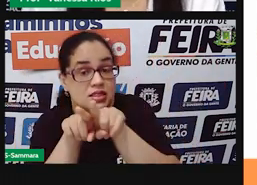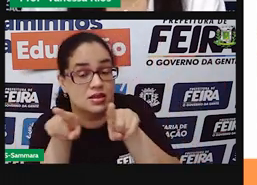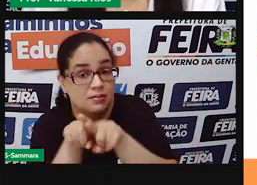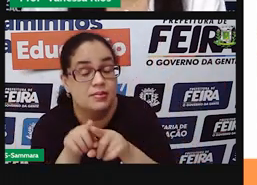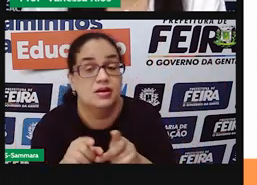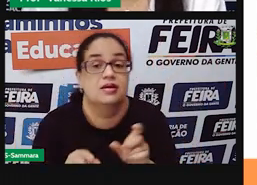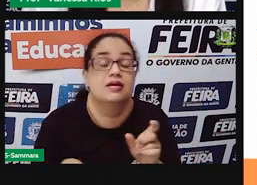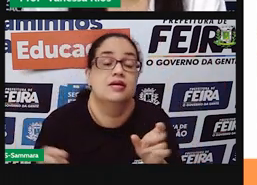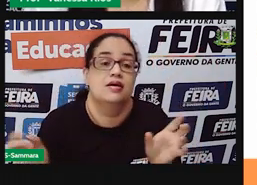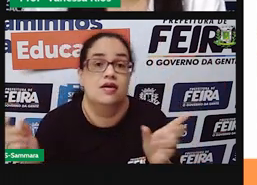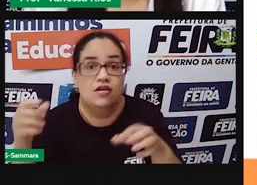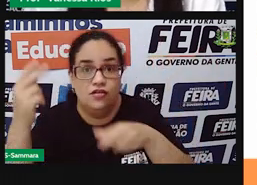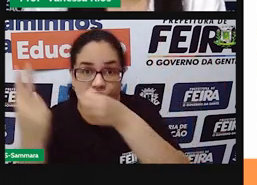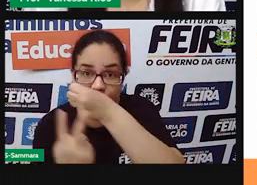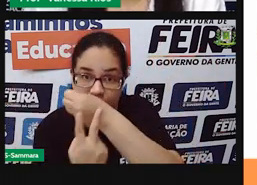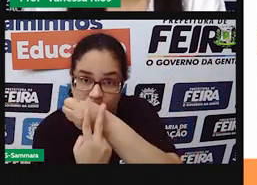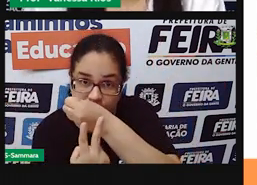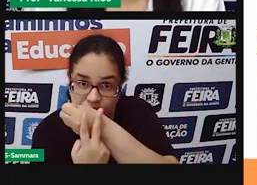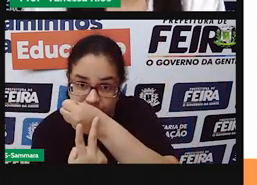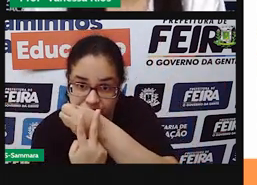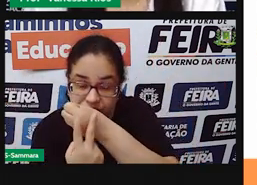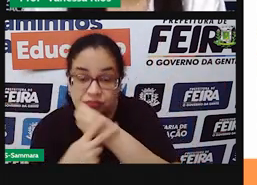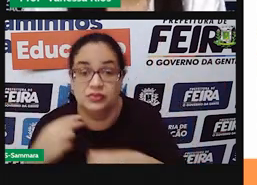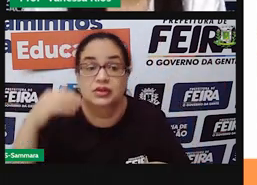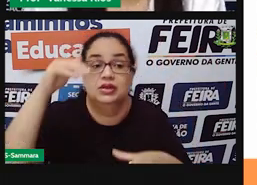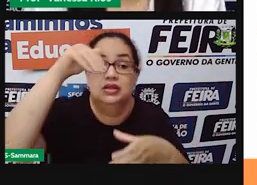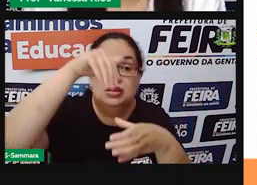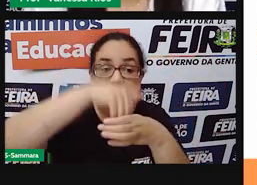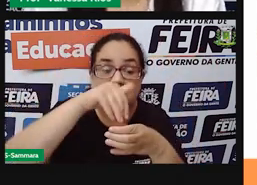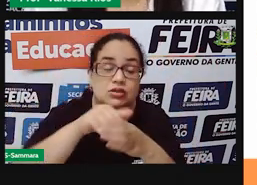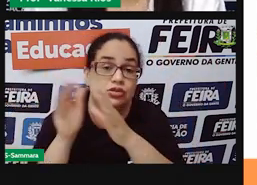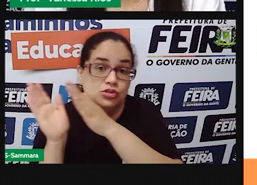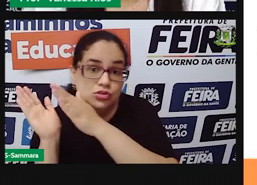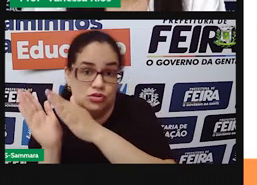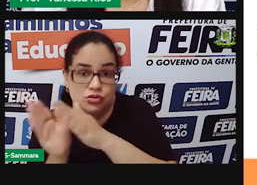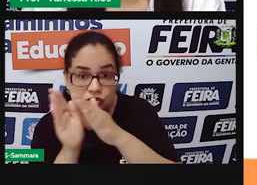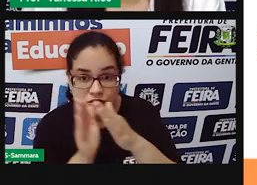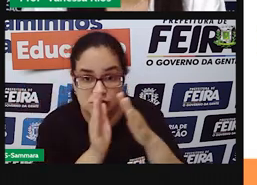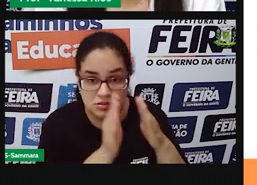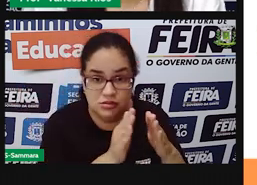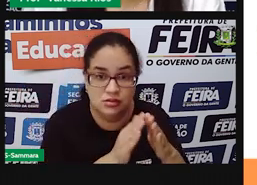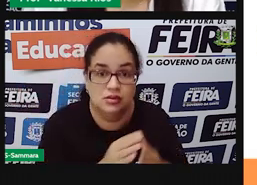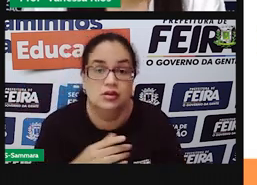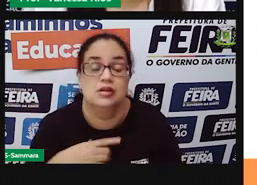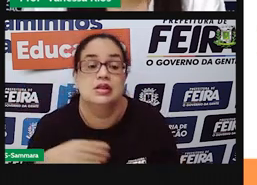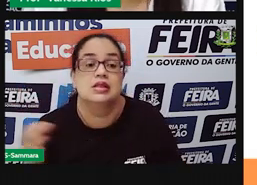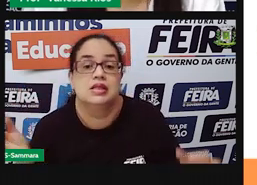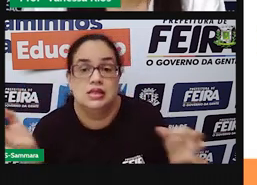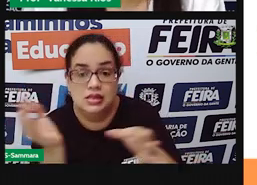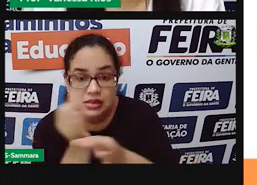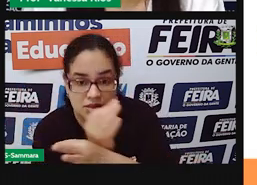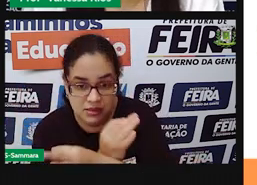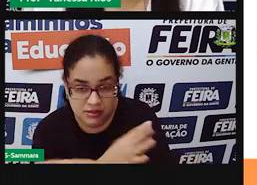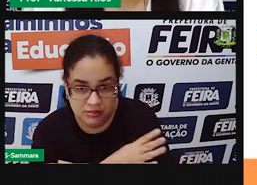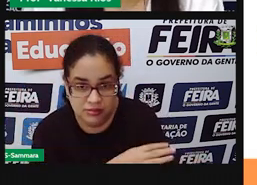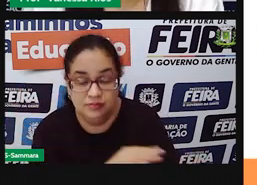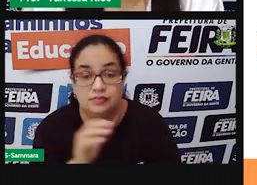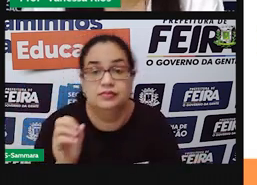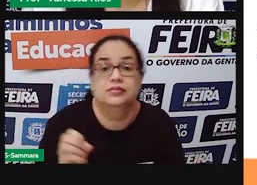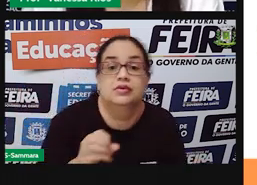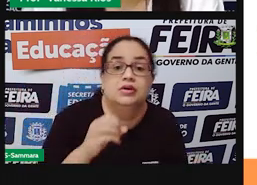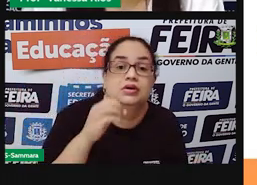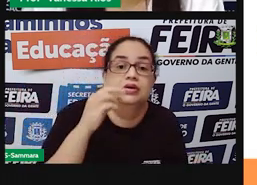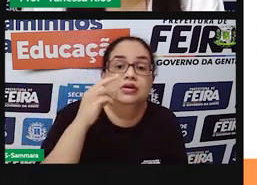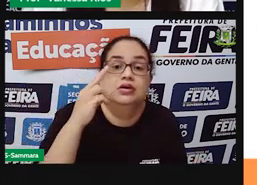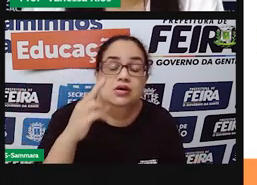verbo ele está conjugado, né? Dentro de um tempo, de um modo, a sua terminação. Ou seja,